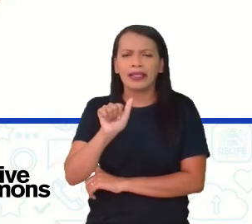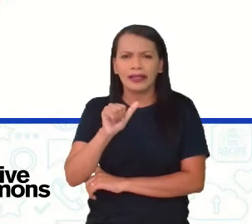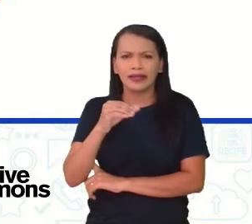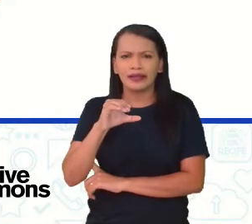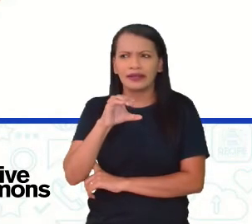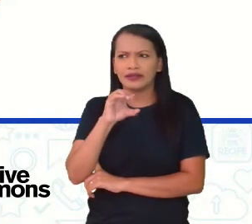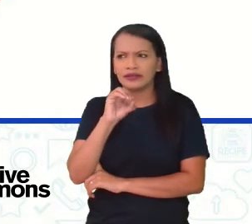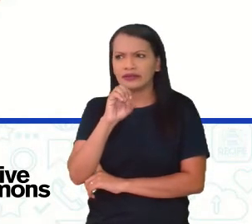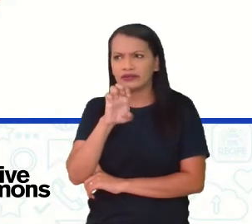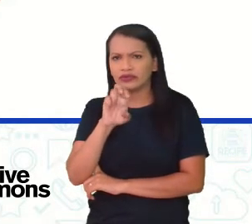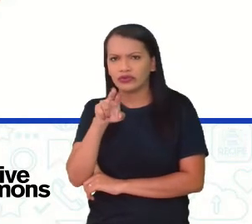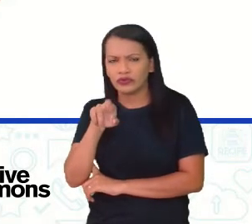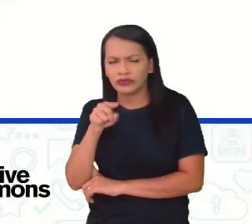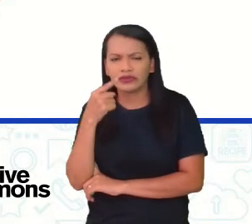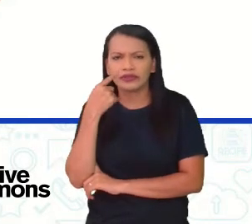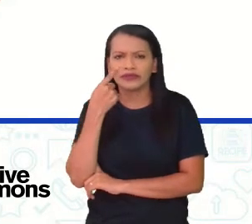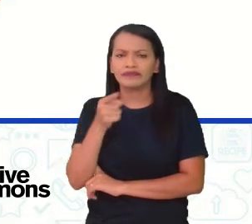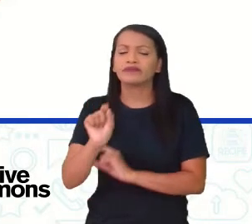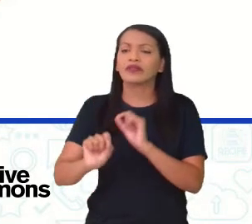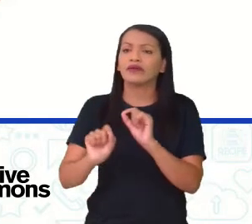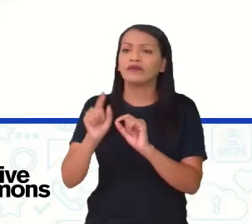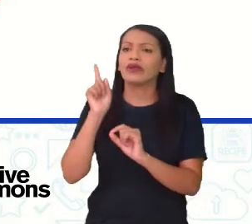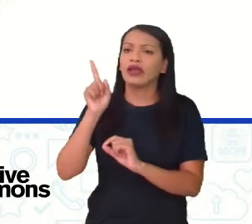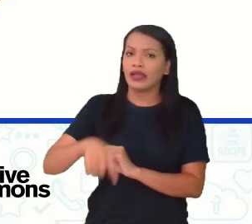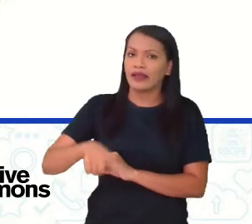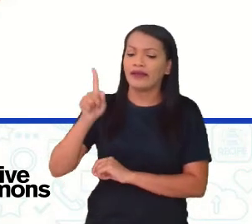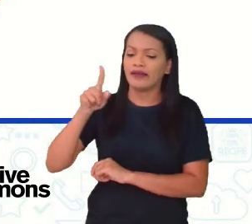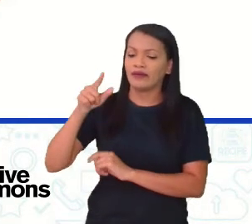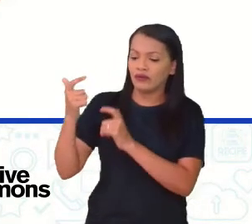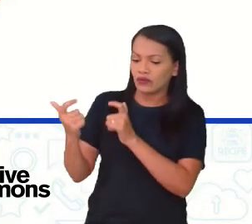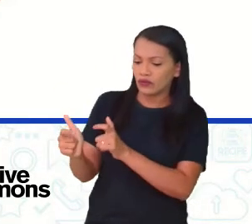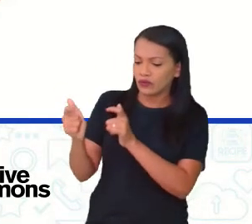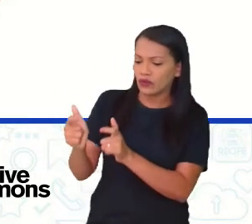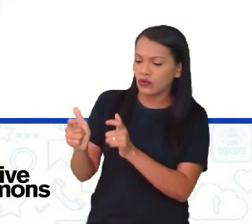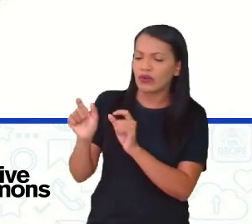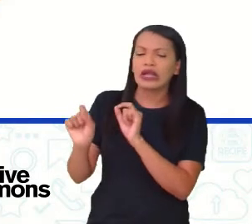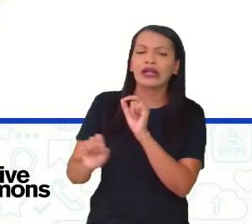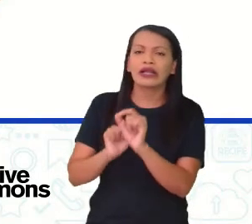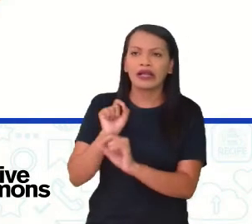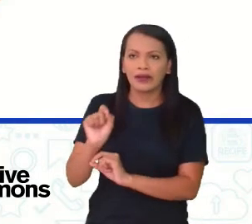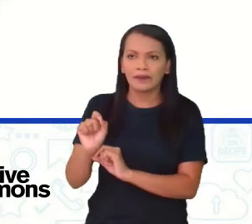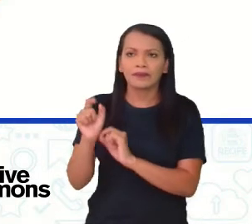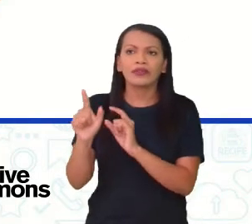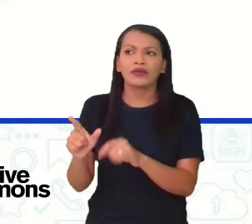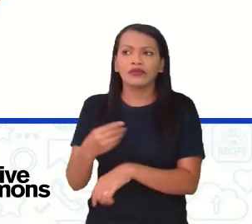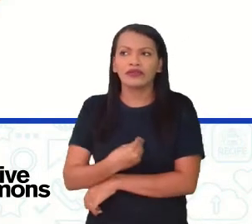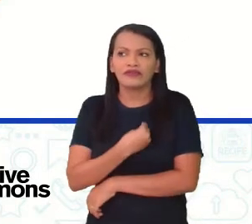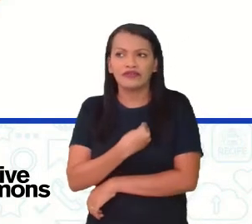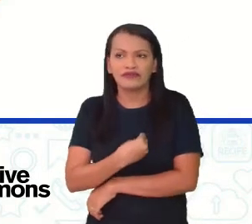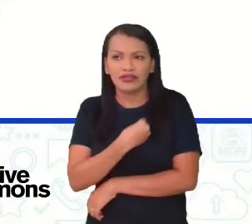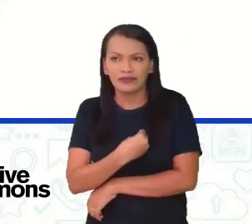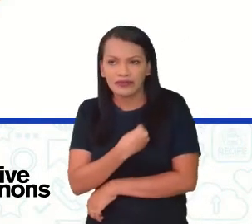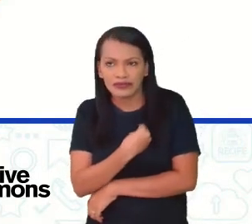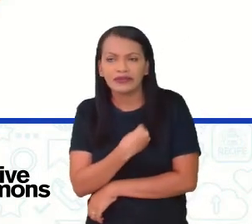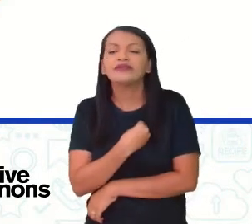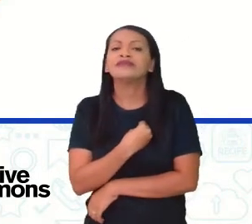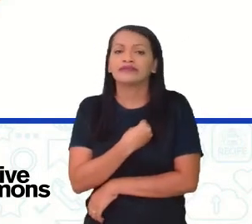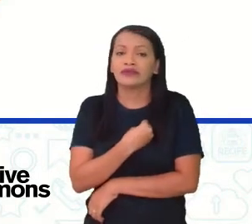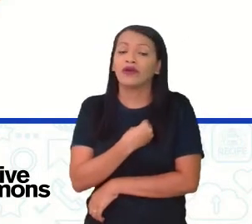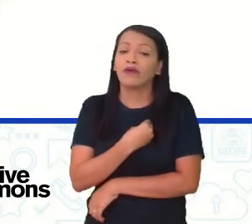É o lugar onde vivemos.